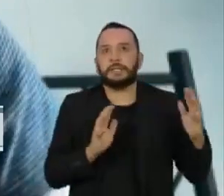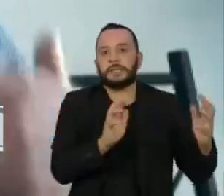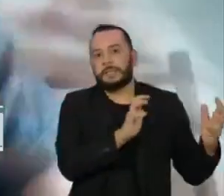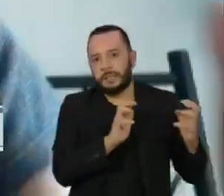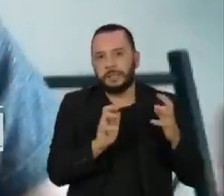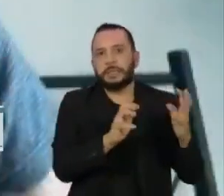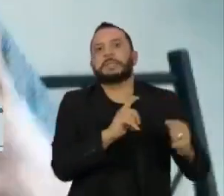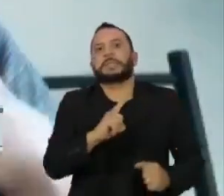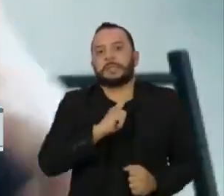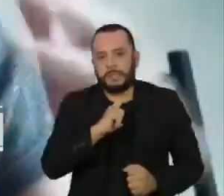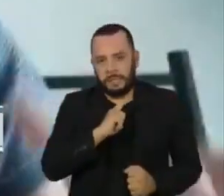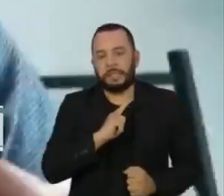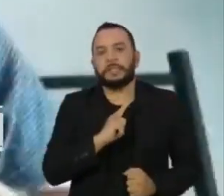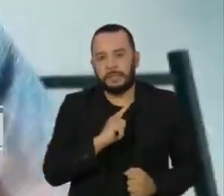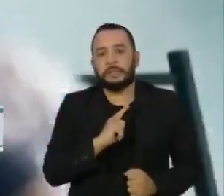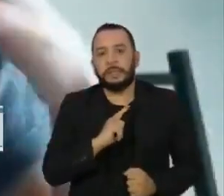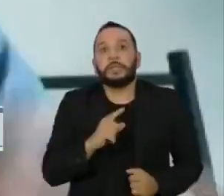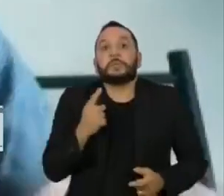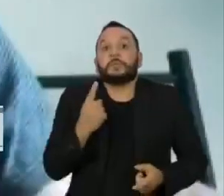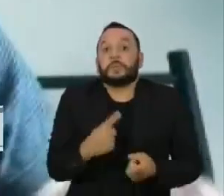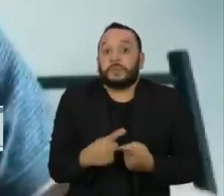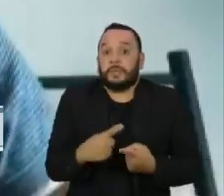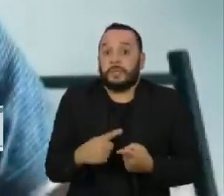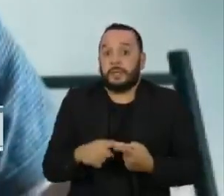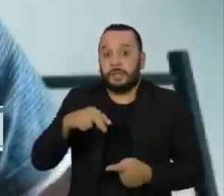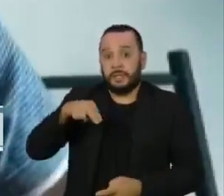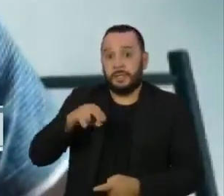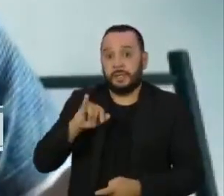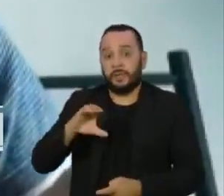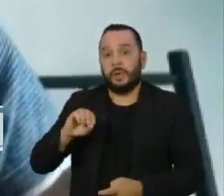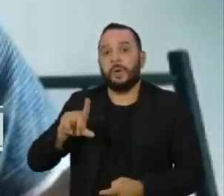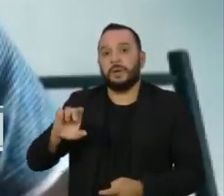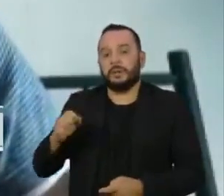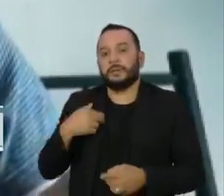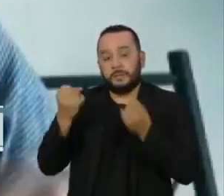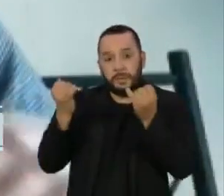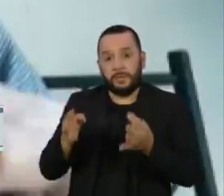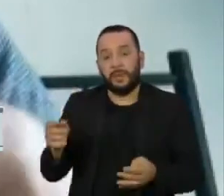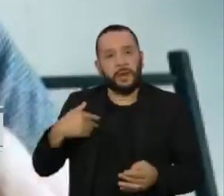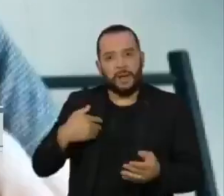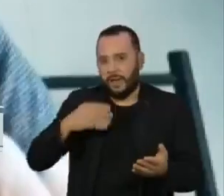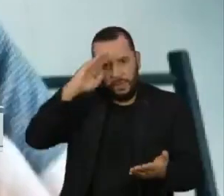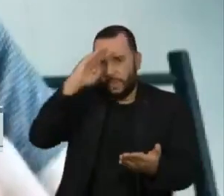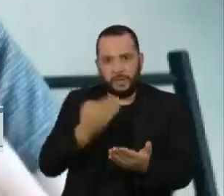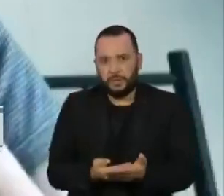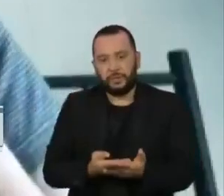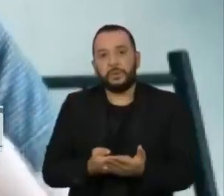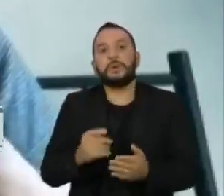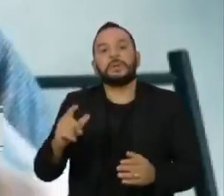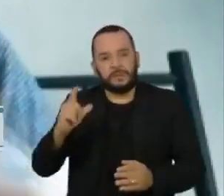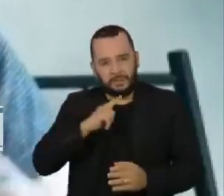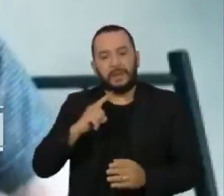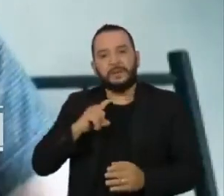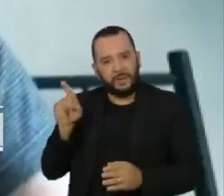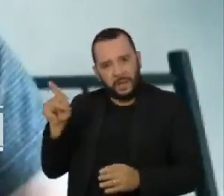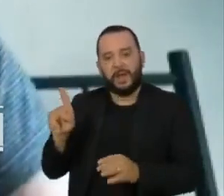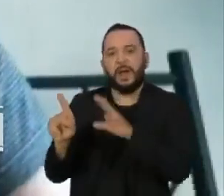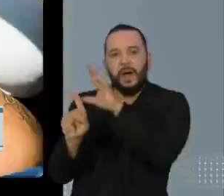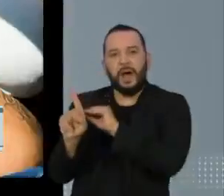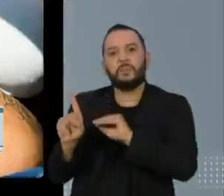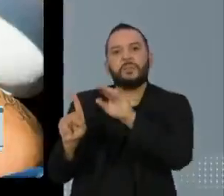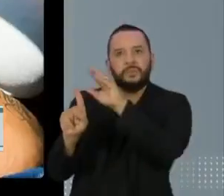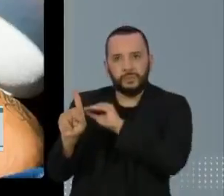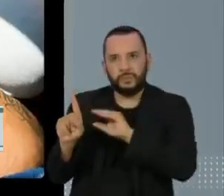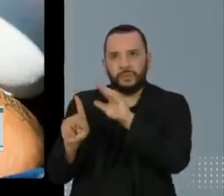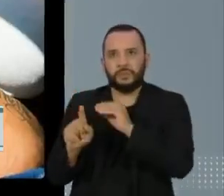vida, principalmente porque, segundo Nicole, ela não acreditou nos relatos de abuso sexual que a filha